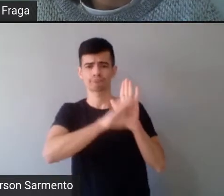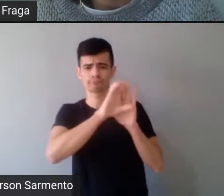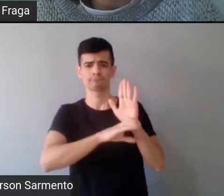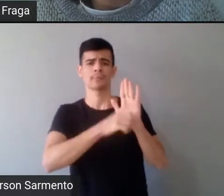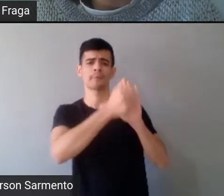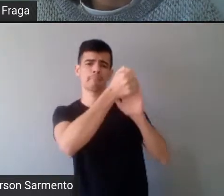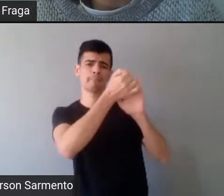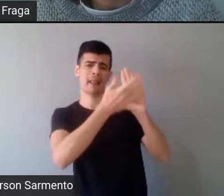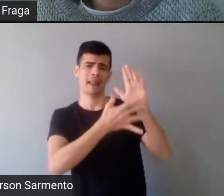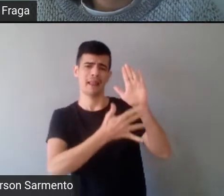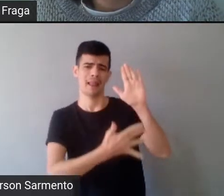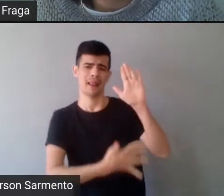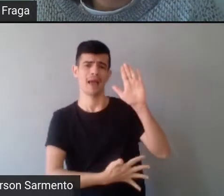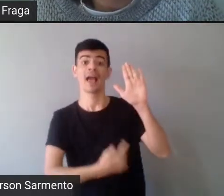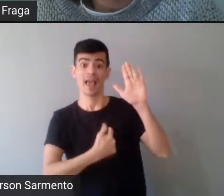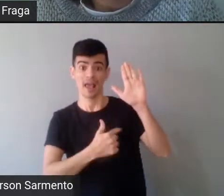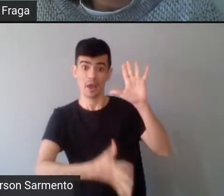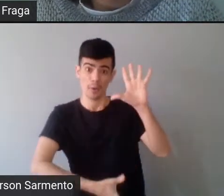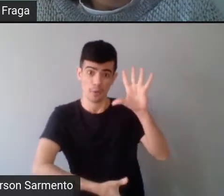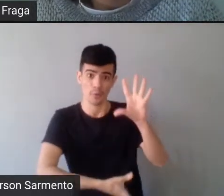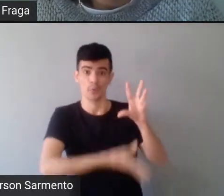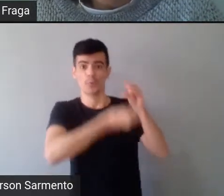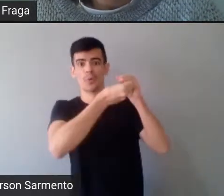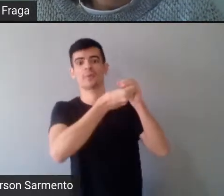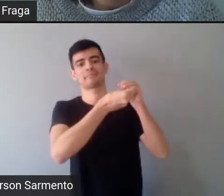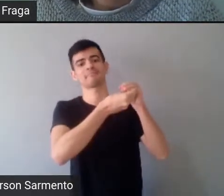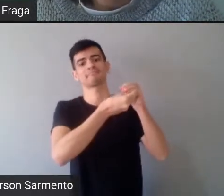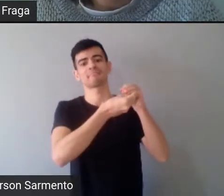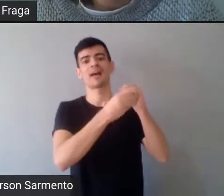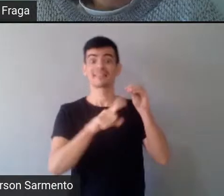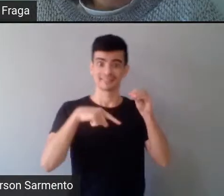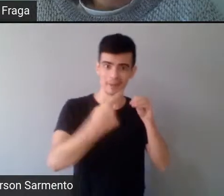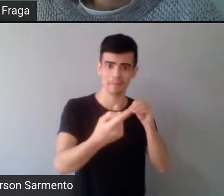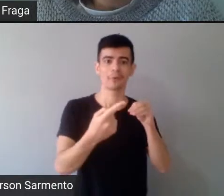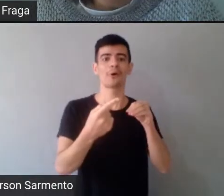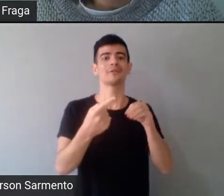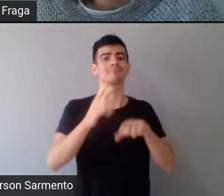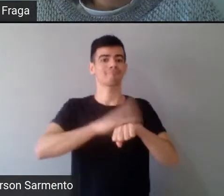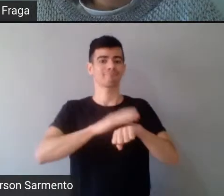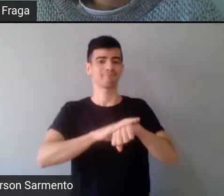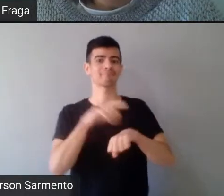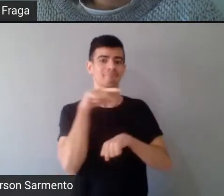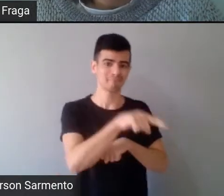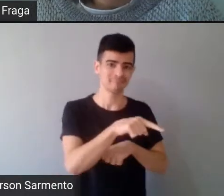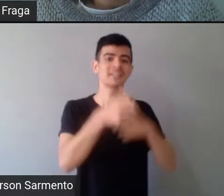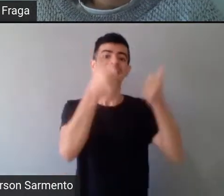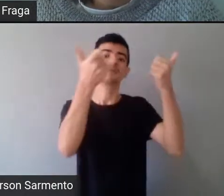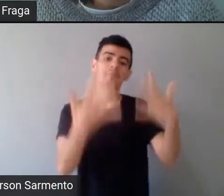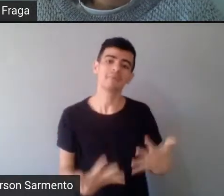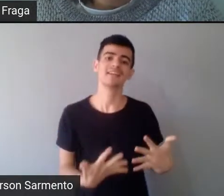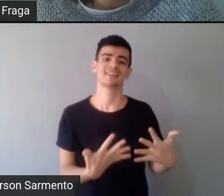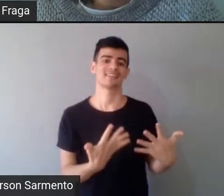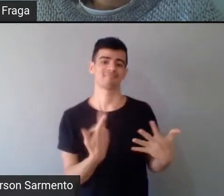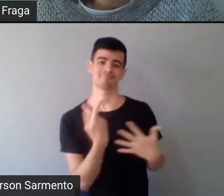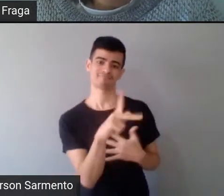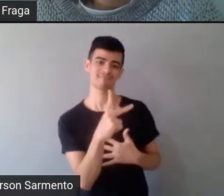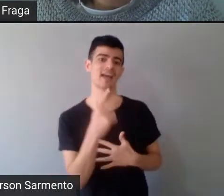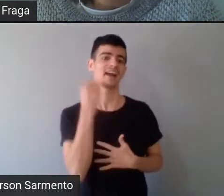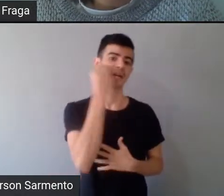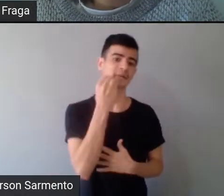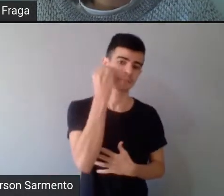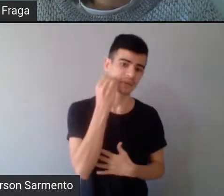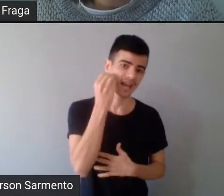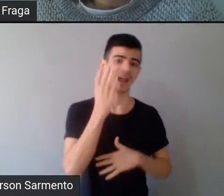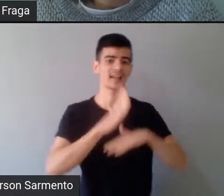muito breve para que eles mesmos possam selecionar aquilo que eles acham que melhor os representa. Então, passo